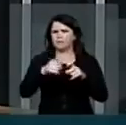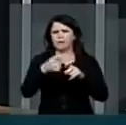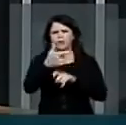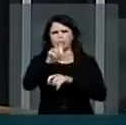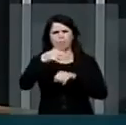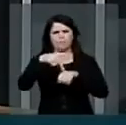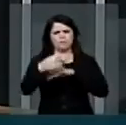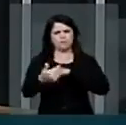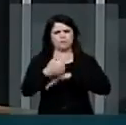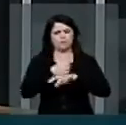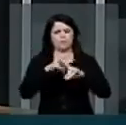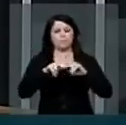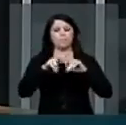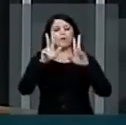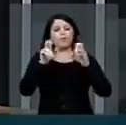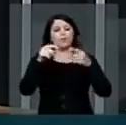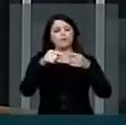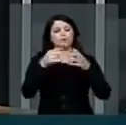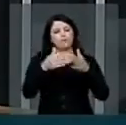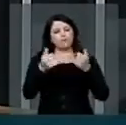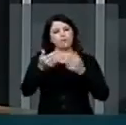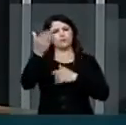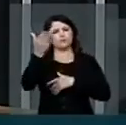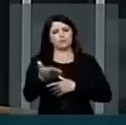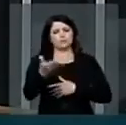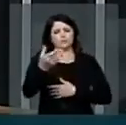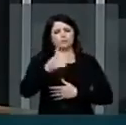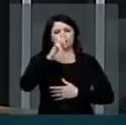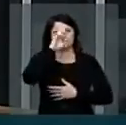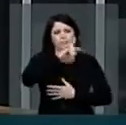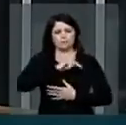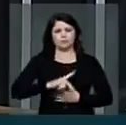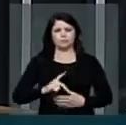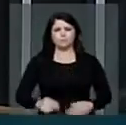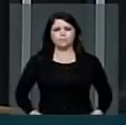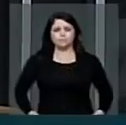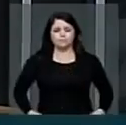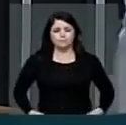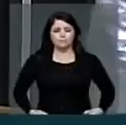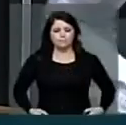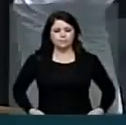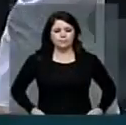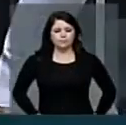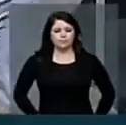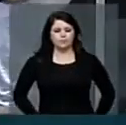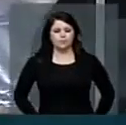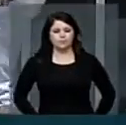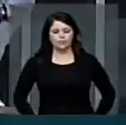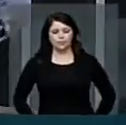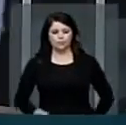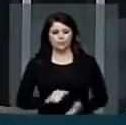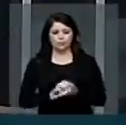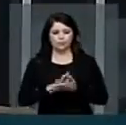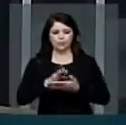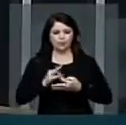Sobre o assunto, eu peço a Vossa Excelência, Presidente, que registre nos anais da Casa